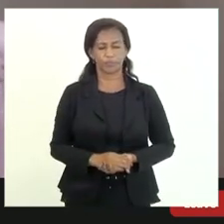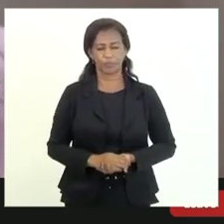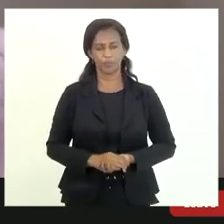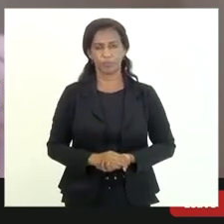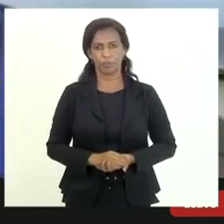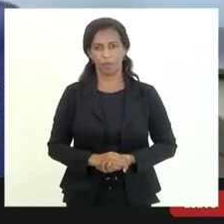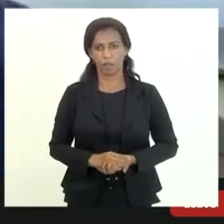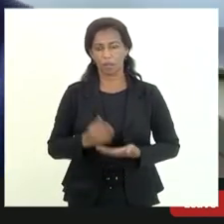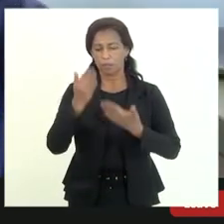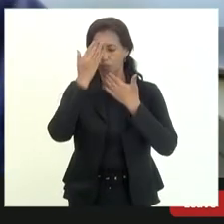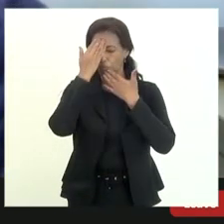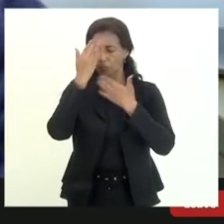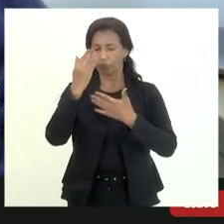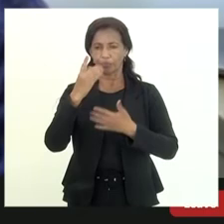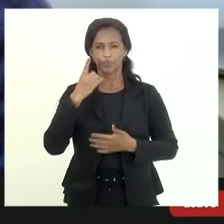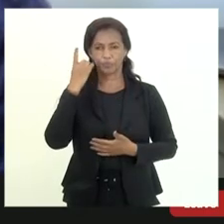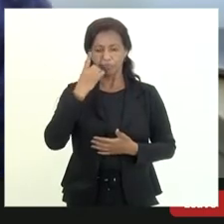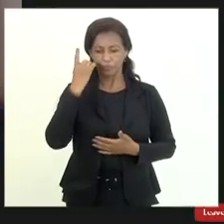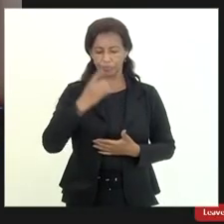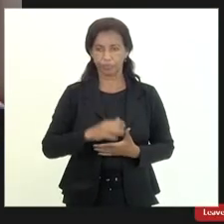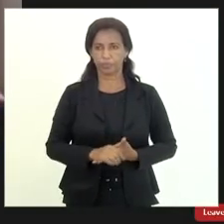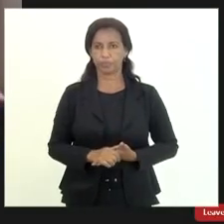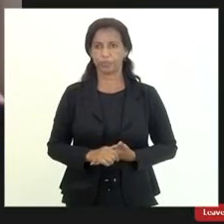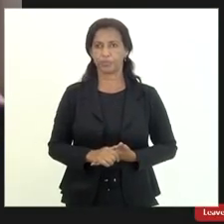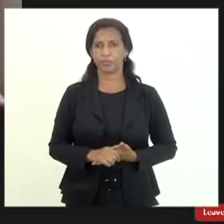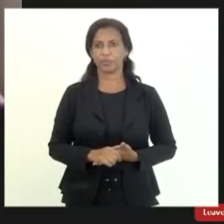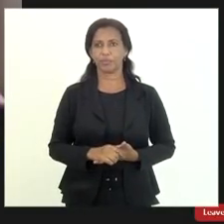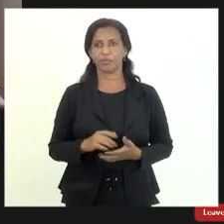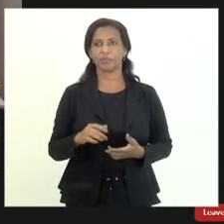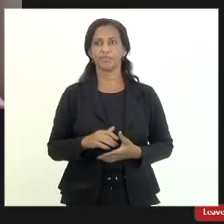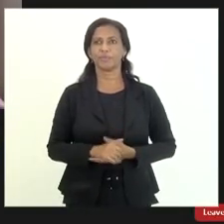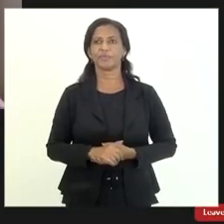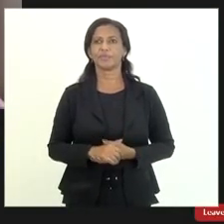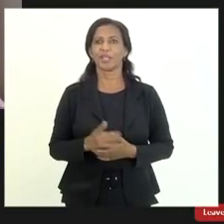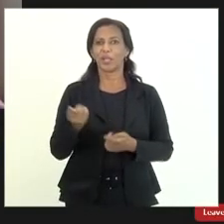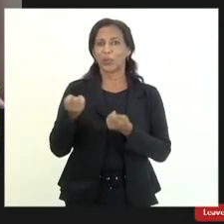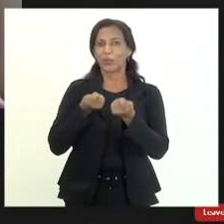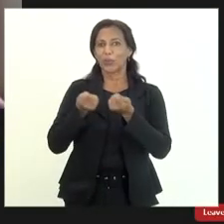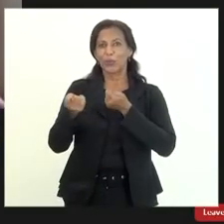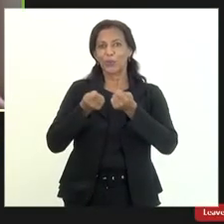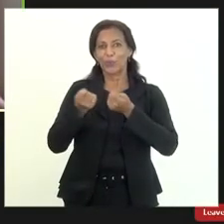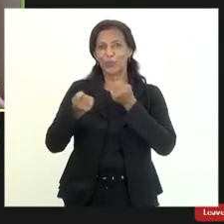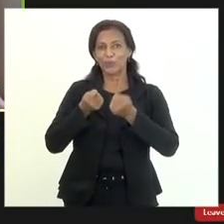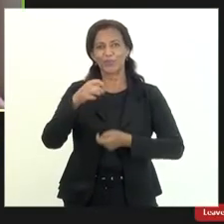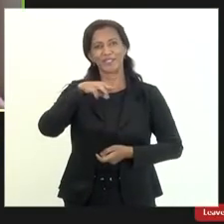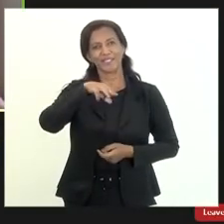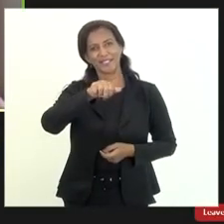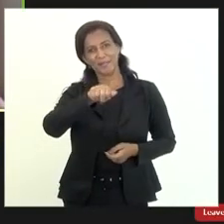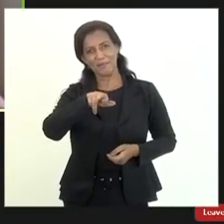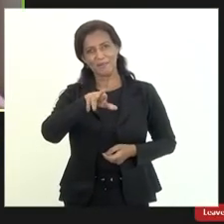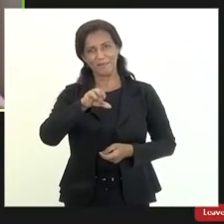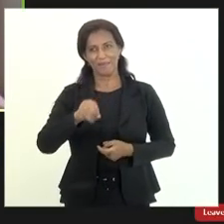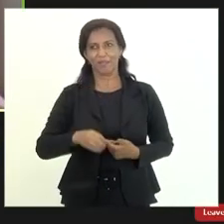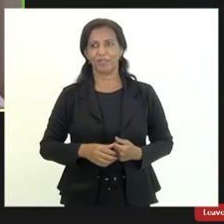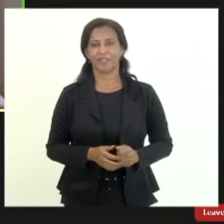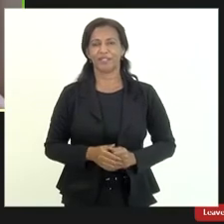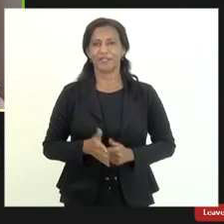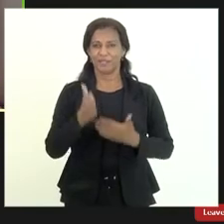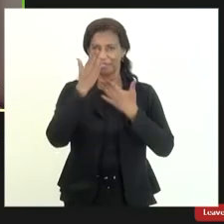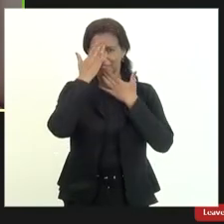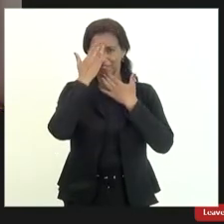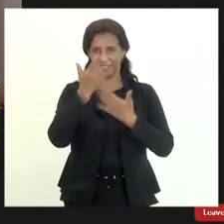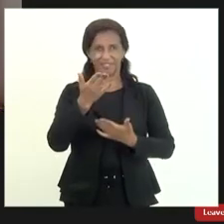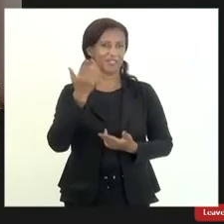muito obrigado deputado Mauro Osório deputado não economista Mauro Osório muito obrigado